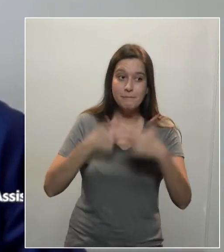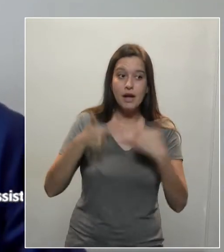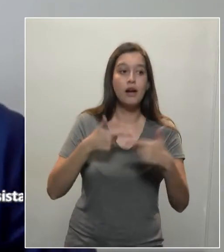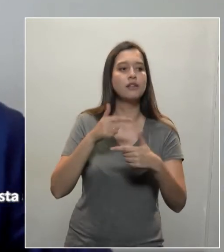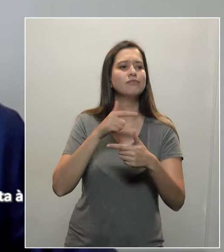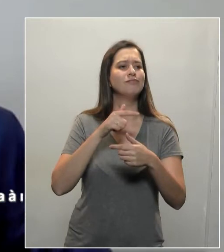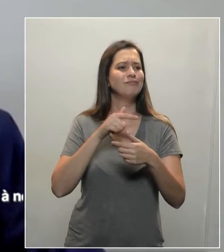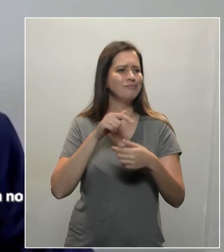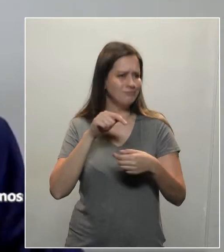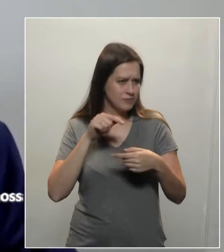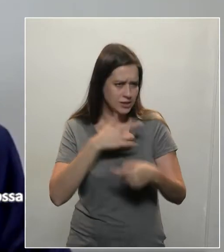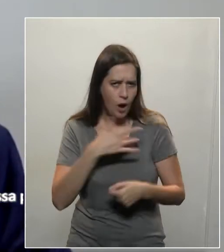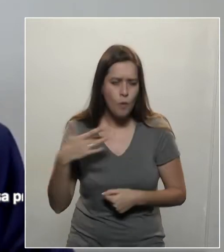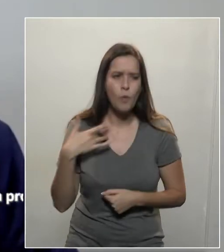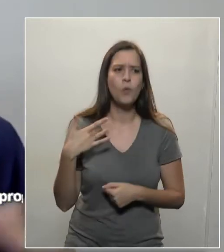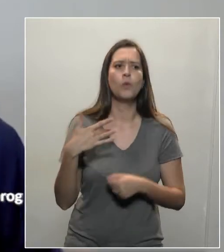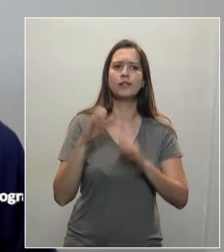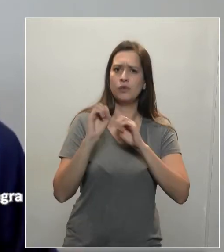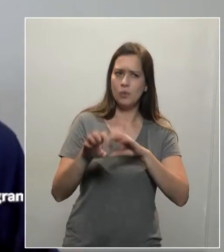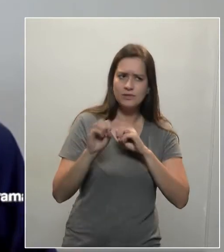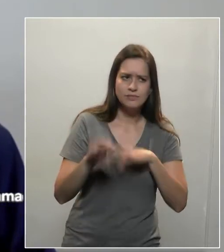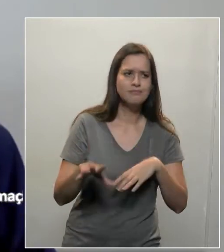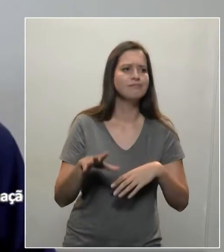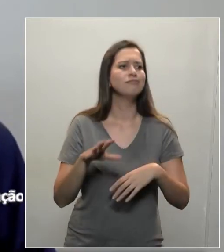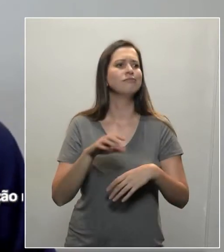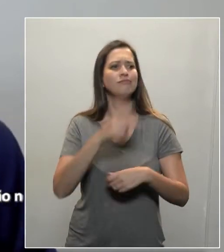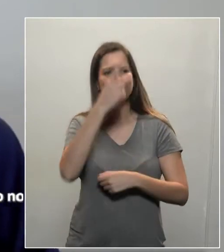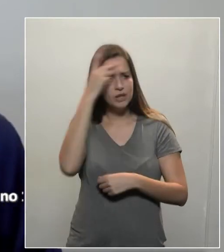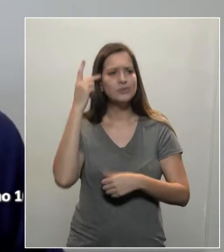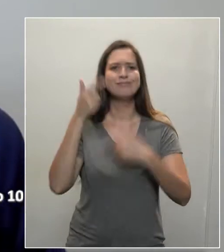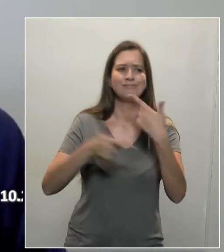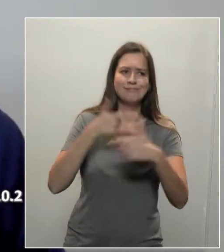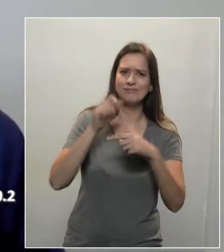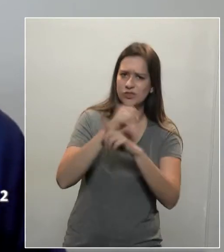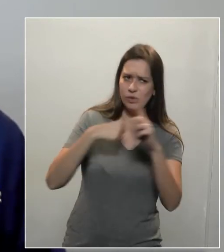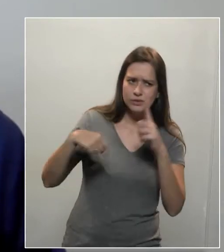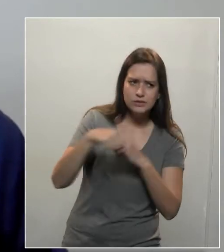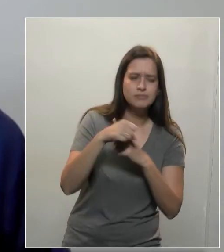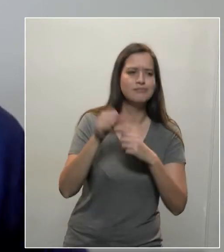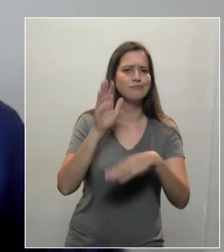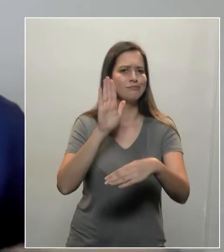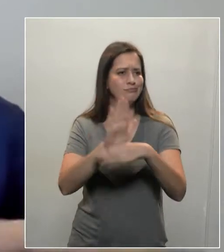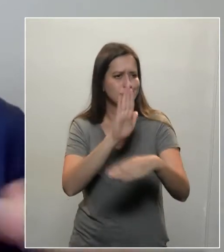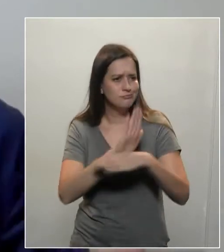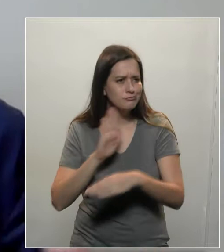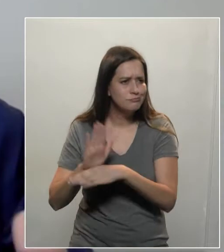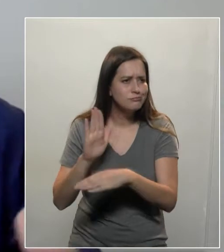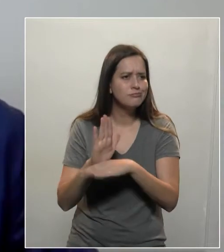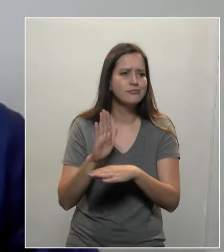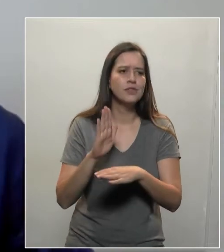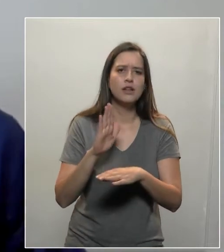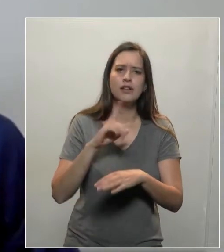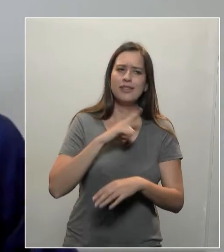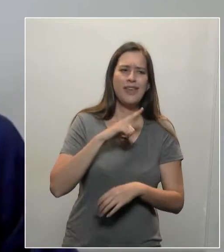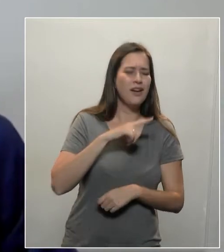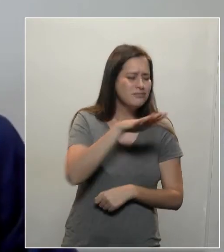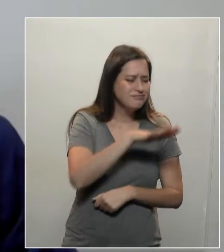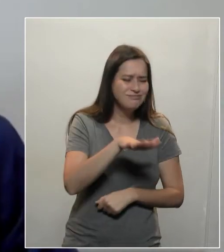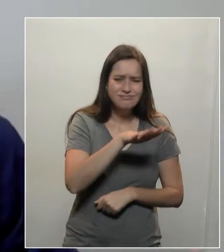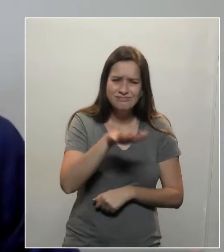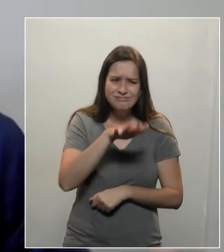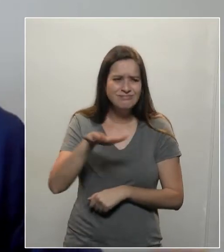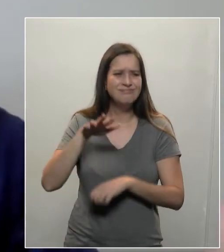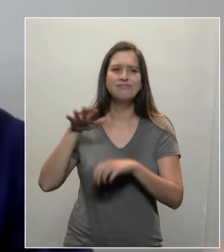são os servidores que atuam na assistência social, que atuam em todas as áreas, na agricultura,